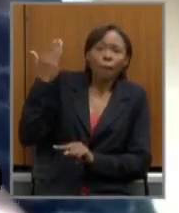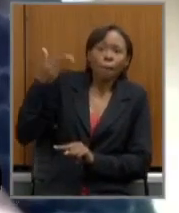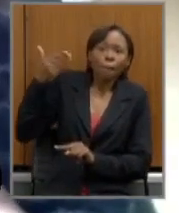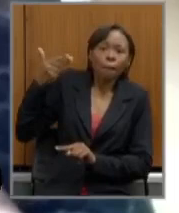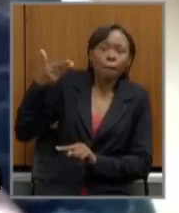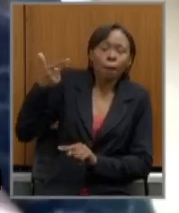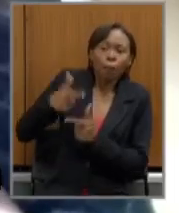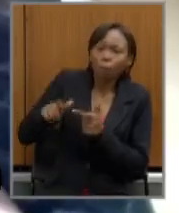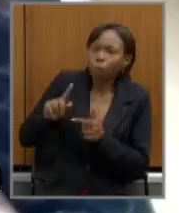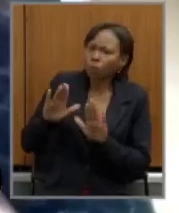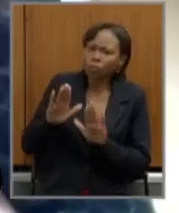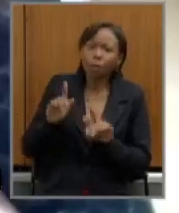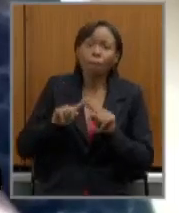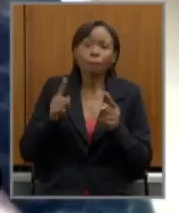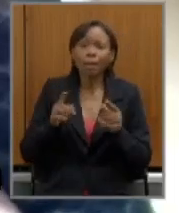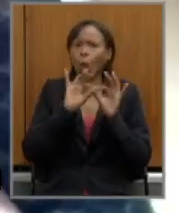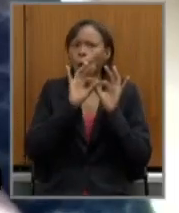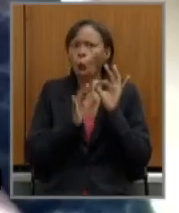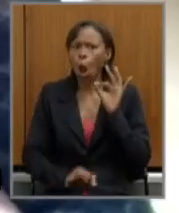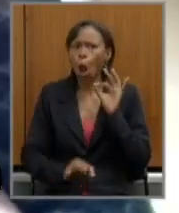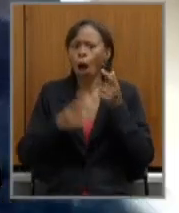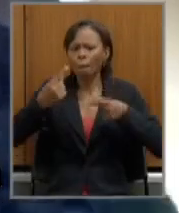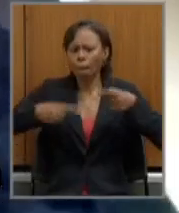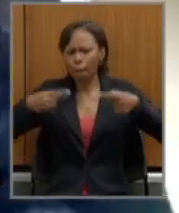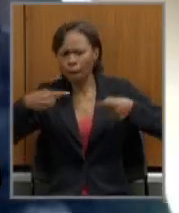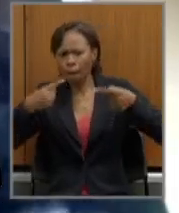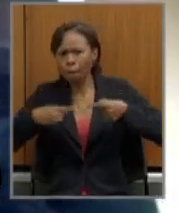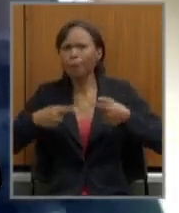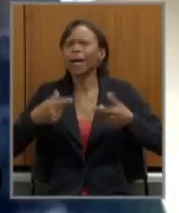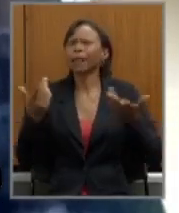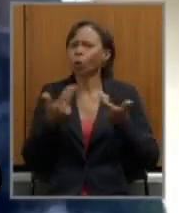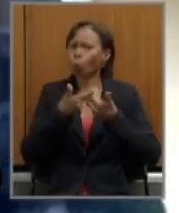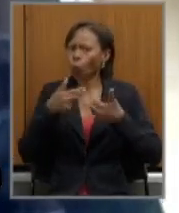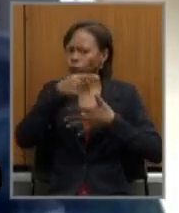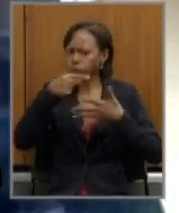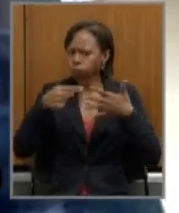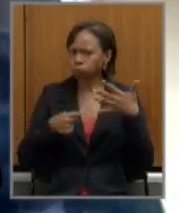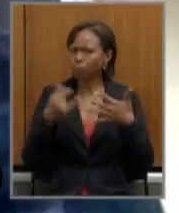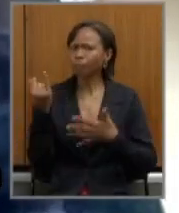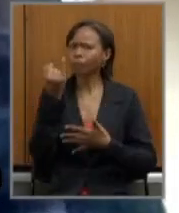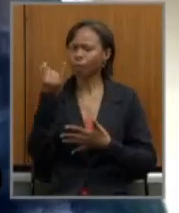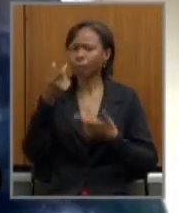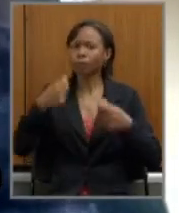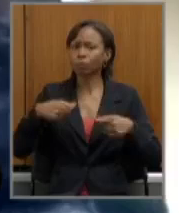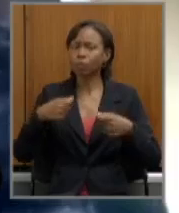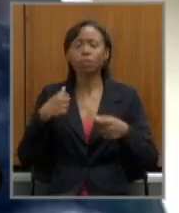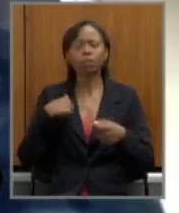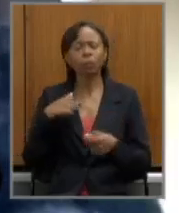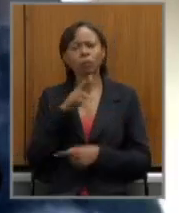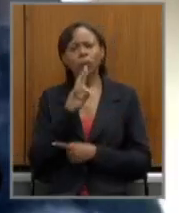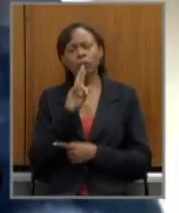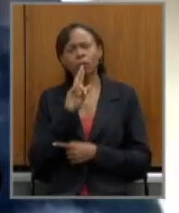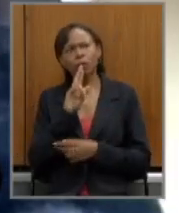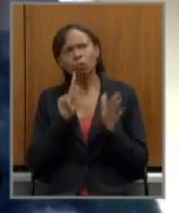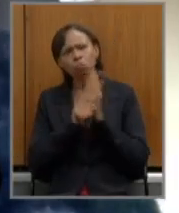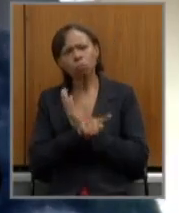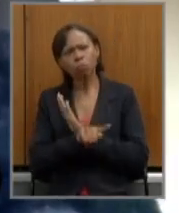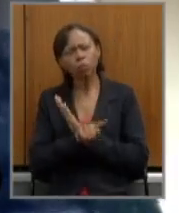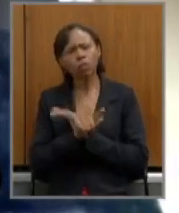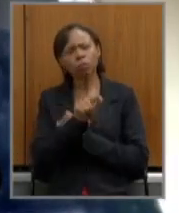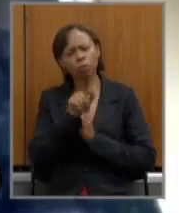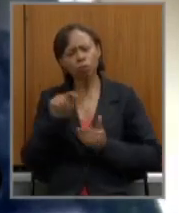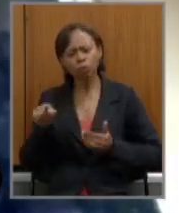ser debatida ampla e observando elementos que eu gostaria de trazer e deixar como pergunta para os secretários